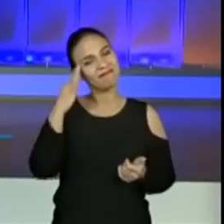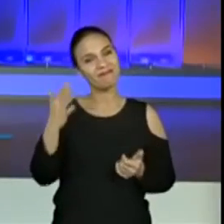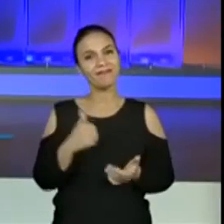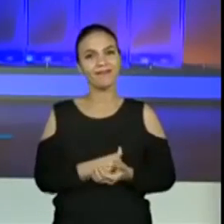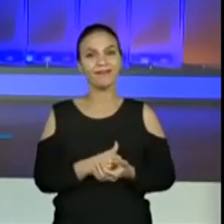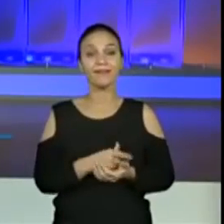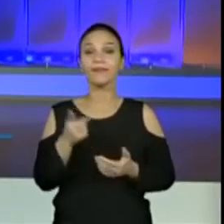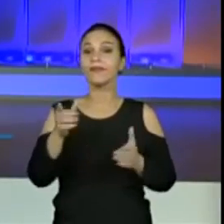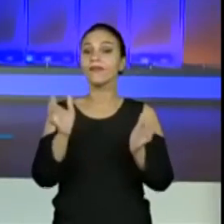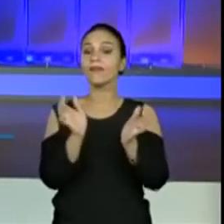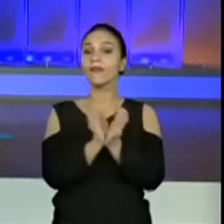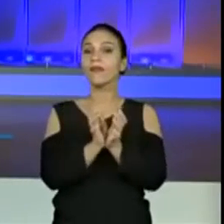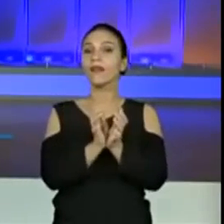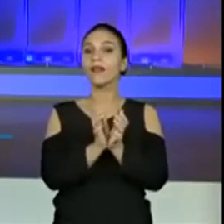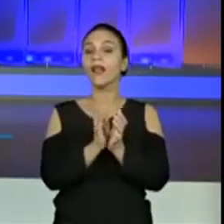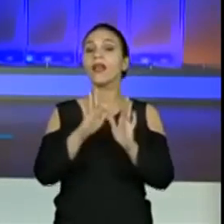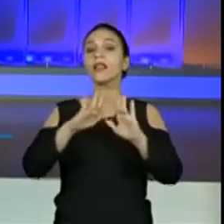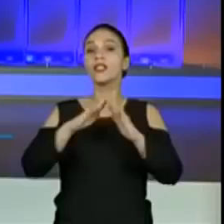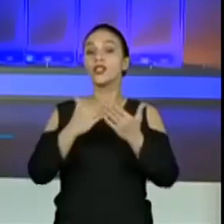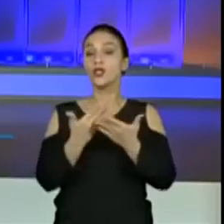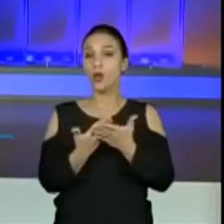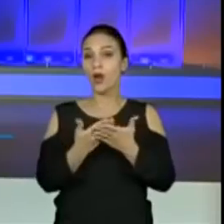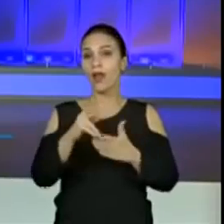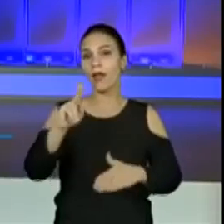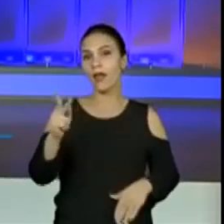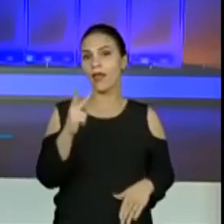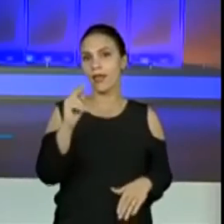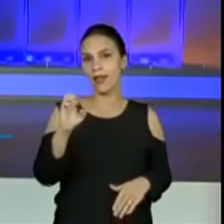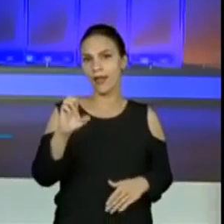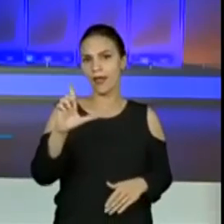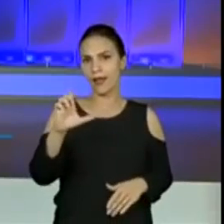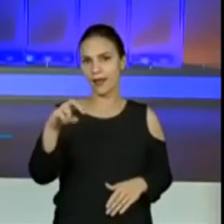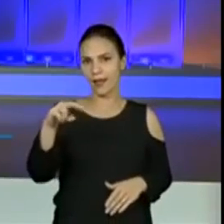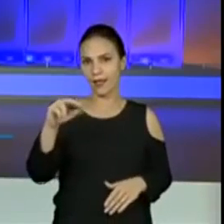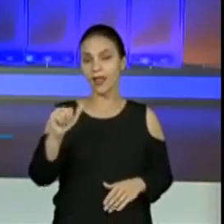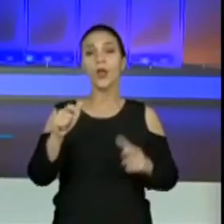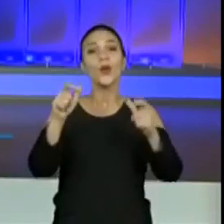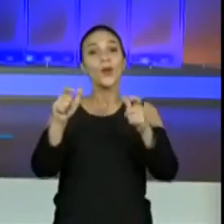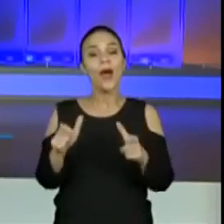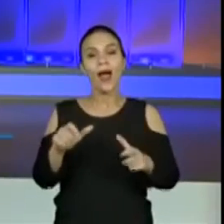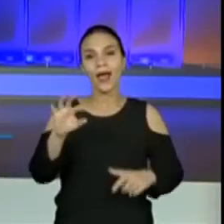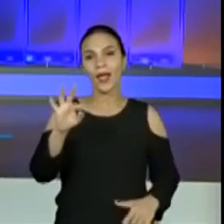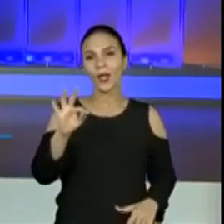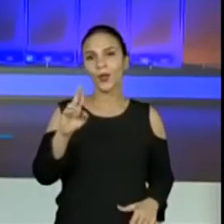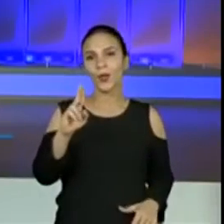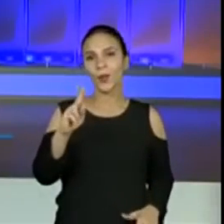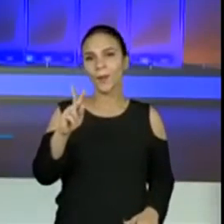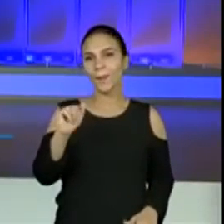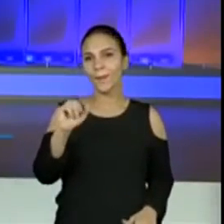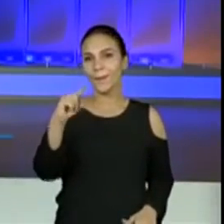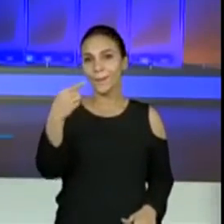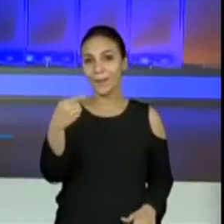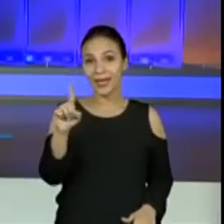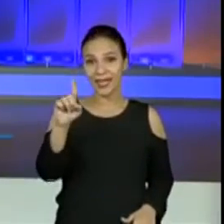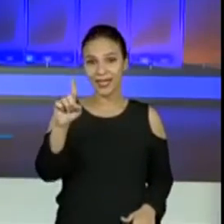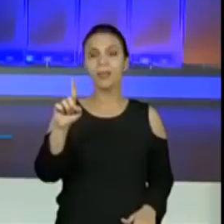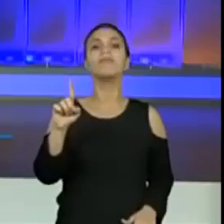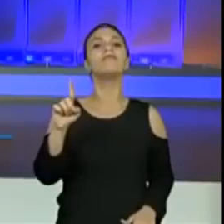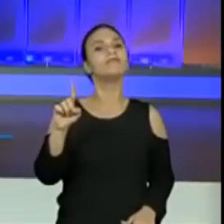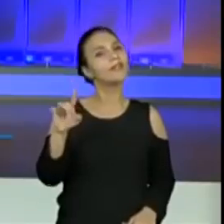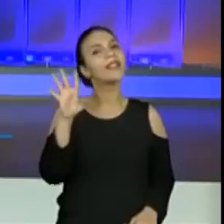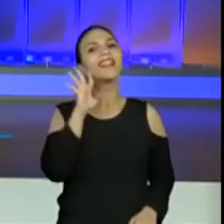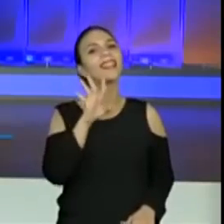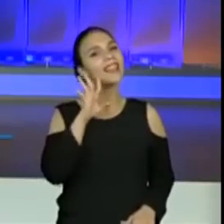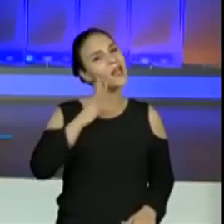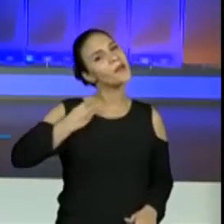pessoal da escola Helena, em Tupã, está participando da nossa aula de hoje. Muito bom. Então vamos começar.